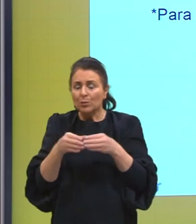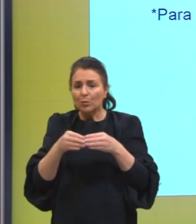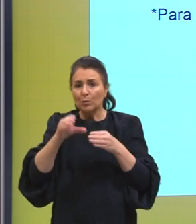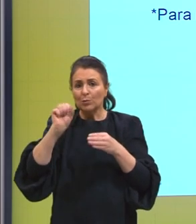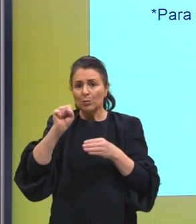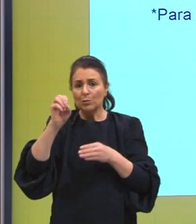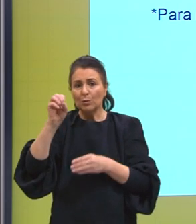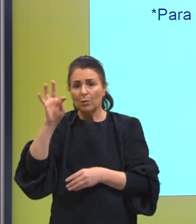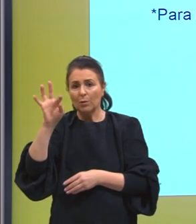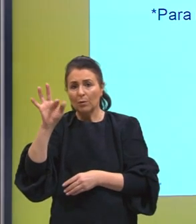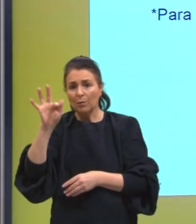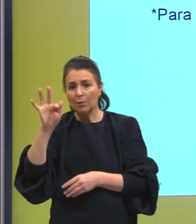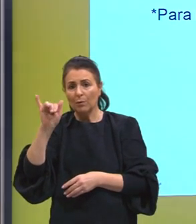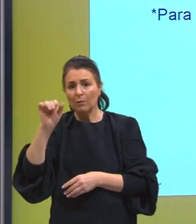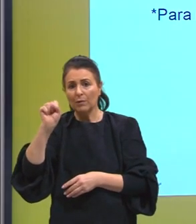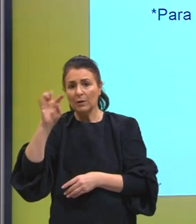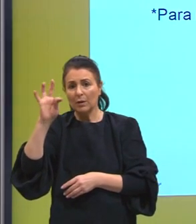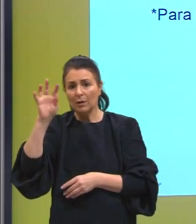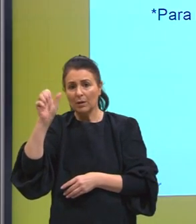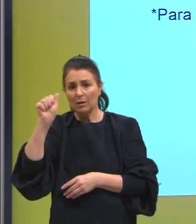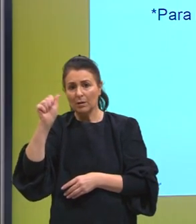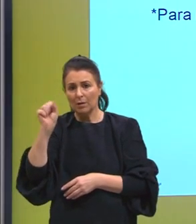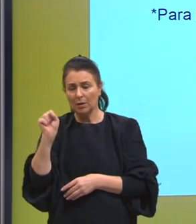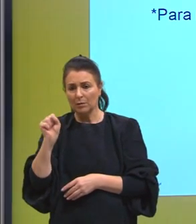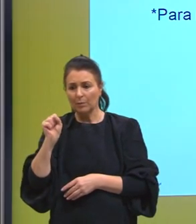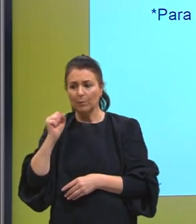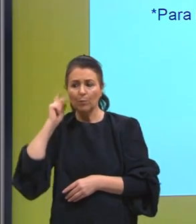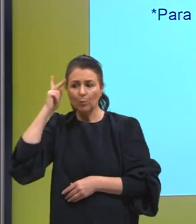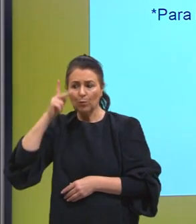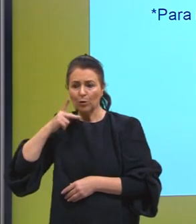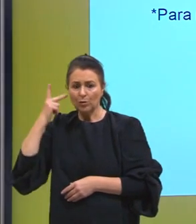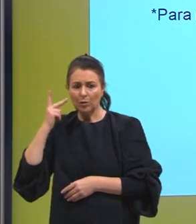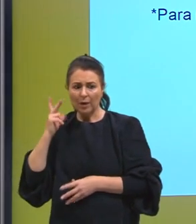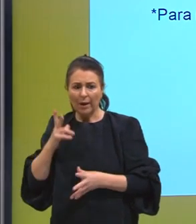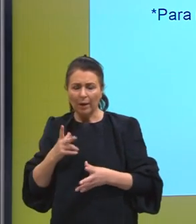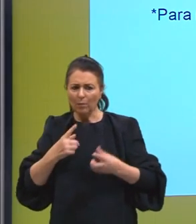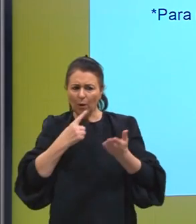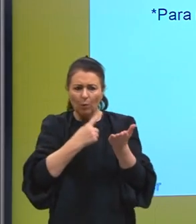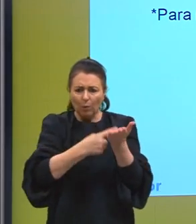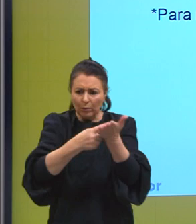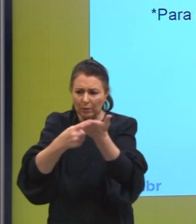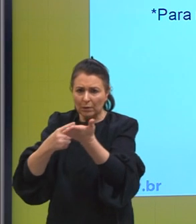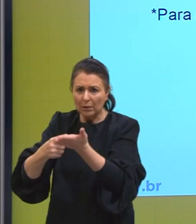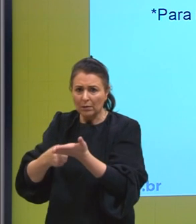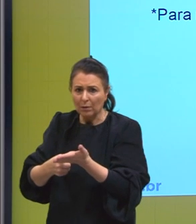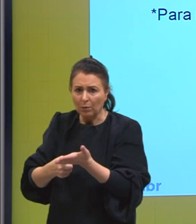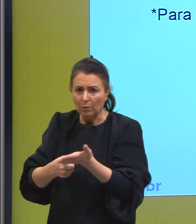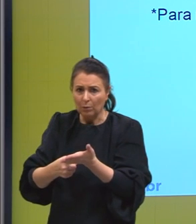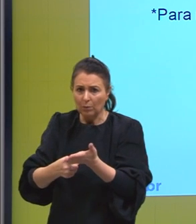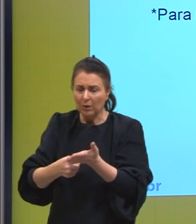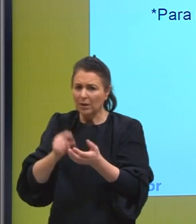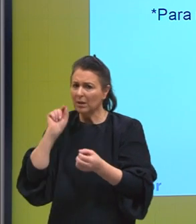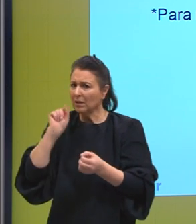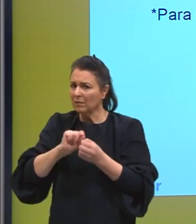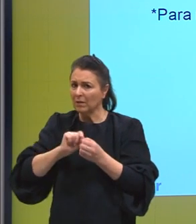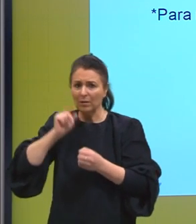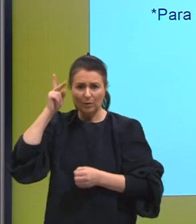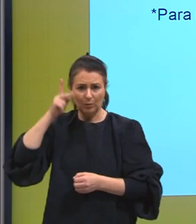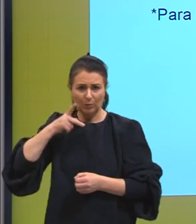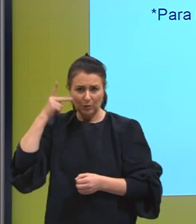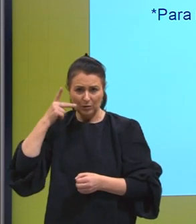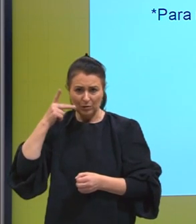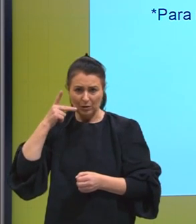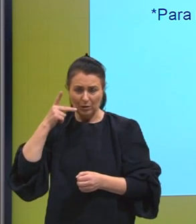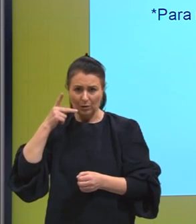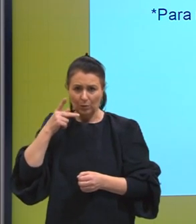que a política é uma convenção, é feita pelos homens, olha aqui, nomos, leis. Então, essa